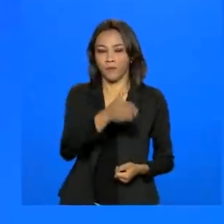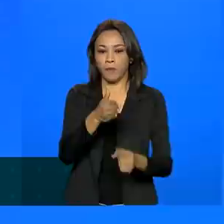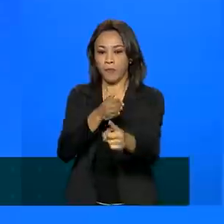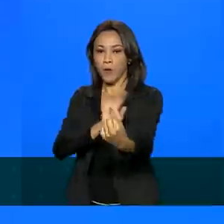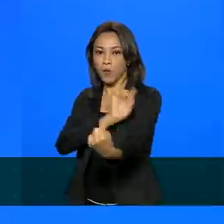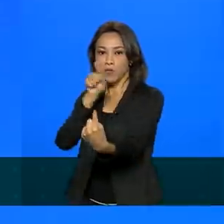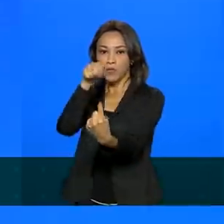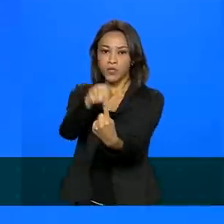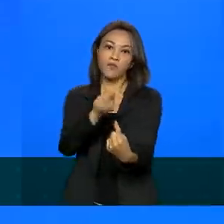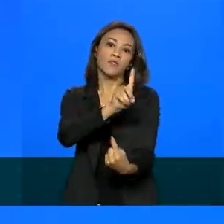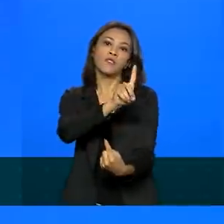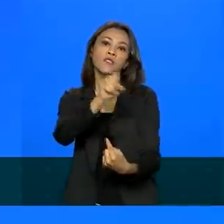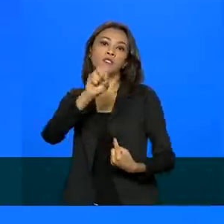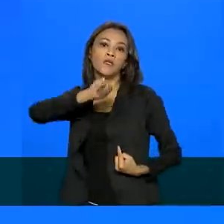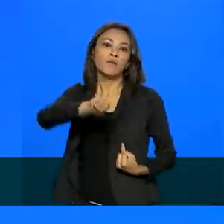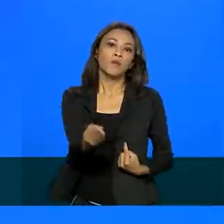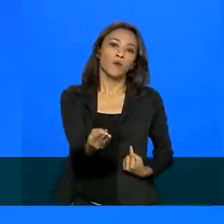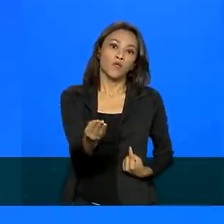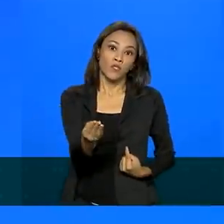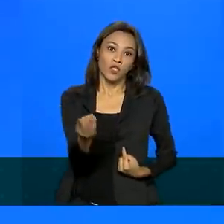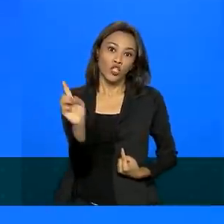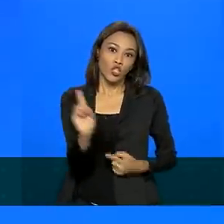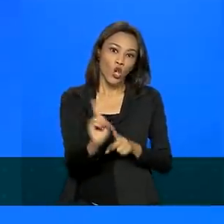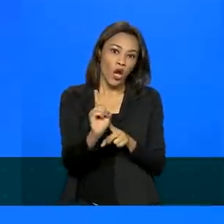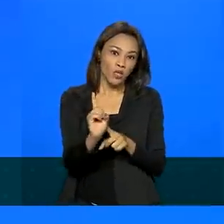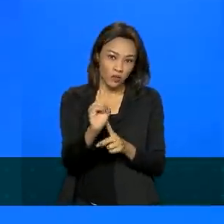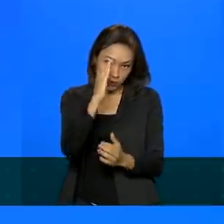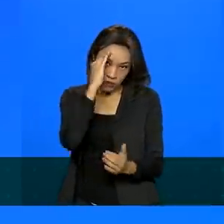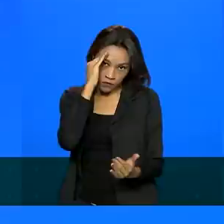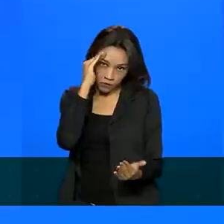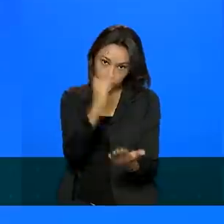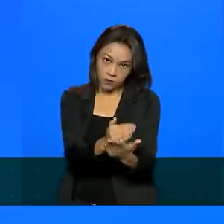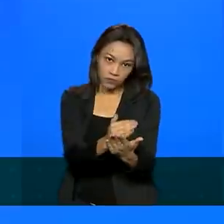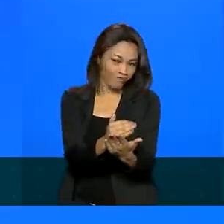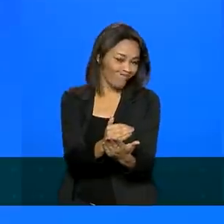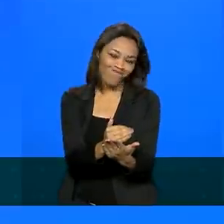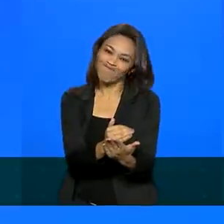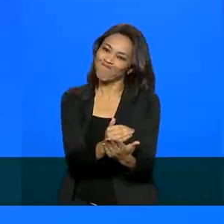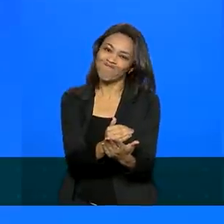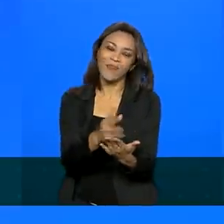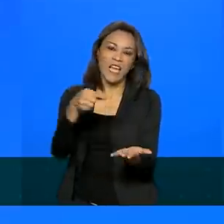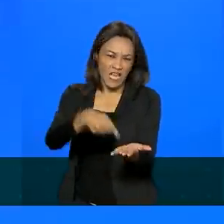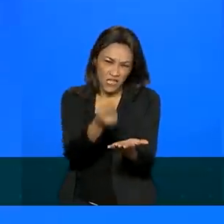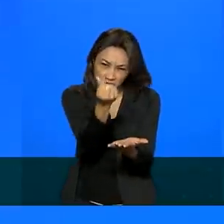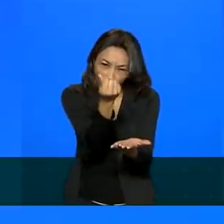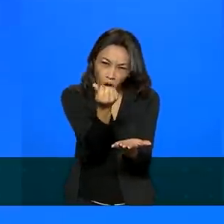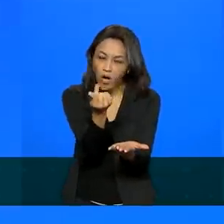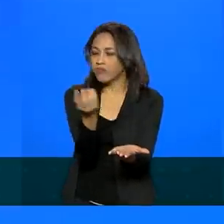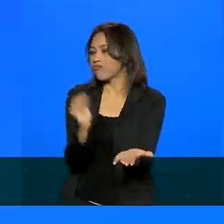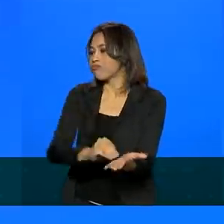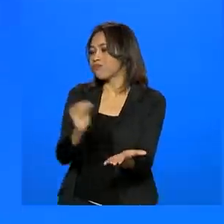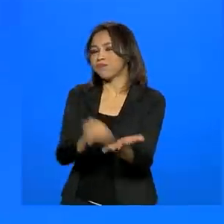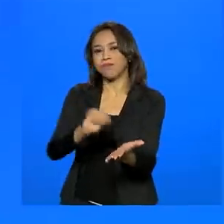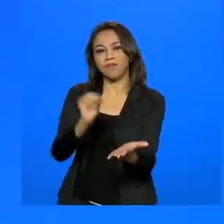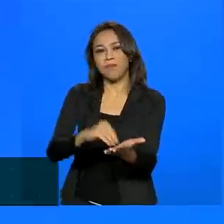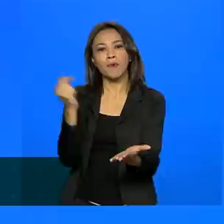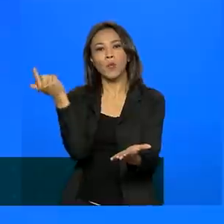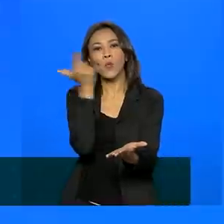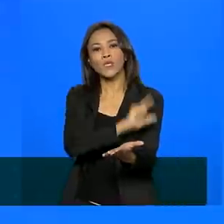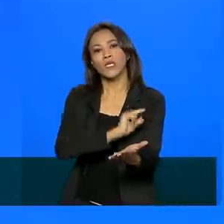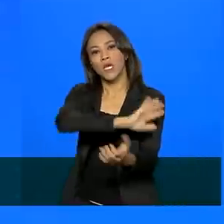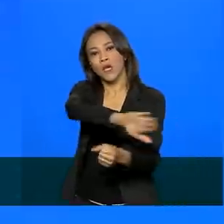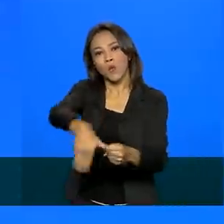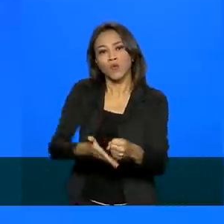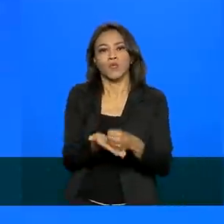dólares não foi cumprida e esse valor já não é mais suficiente para que o mundo construa uma nova economia verde